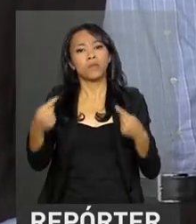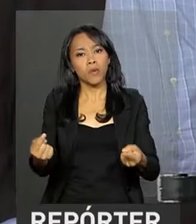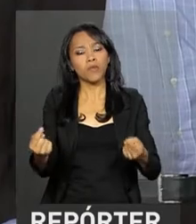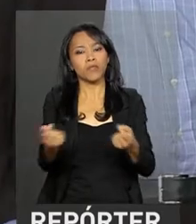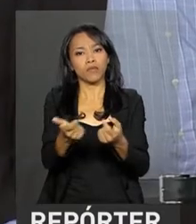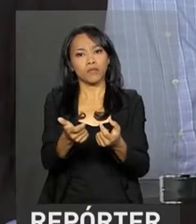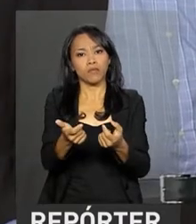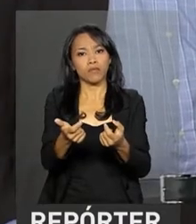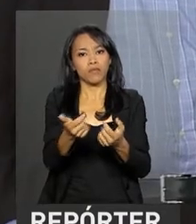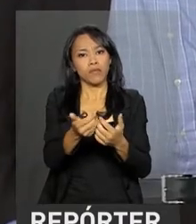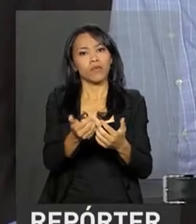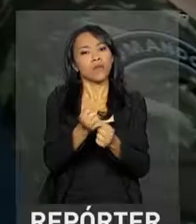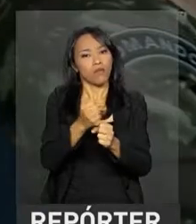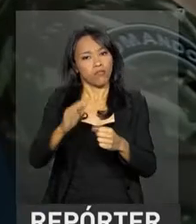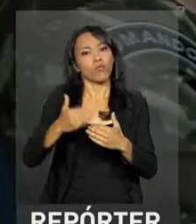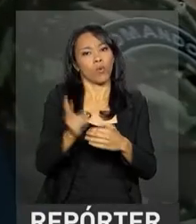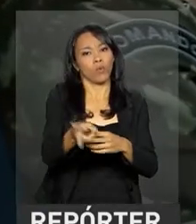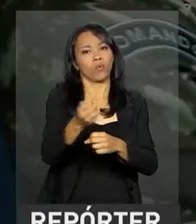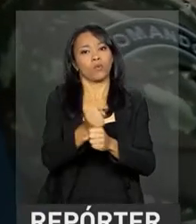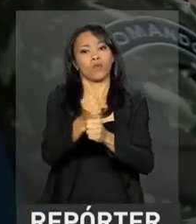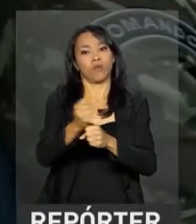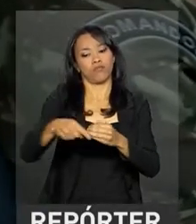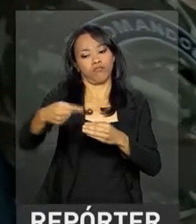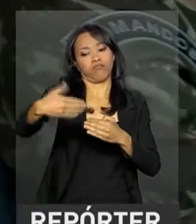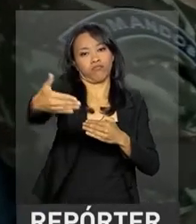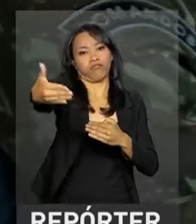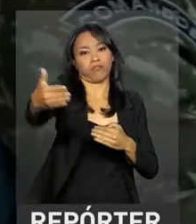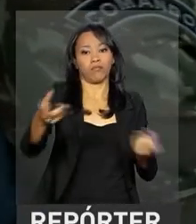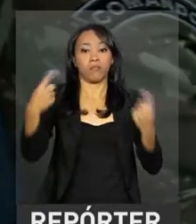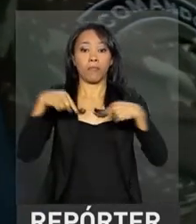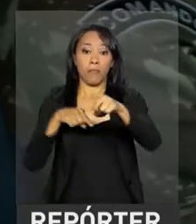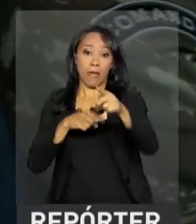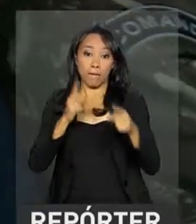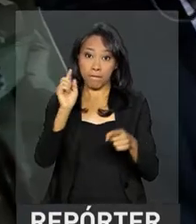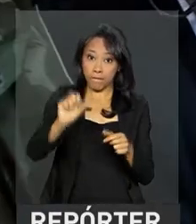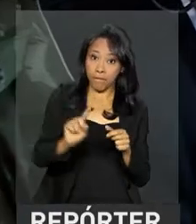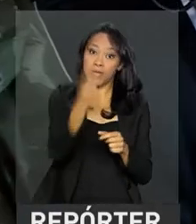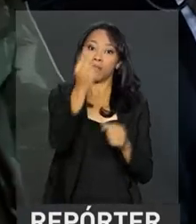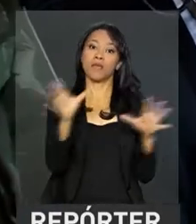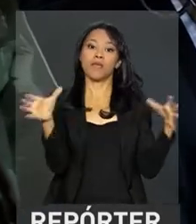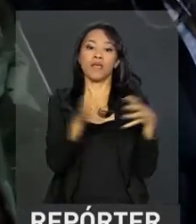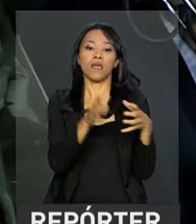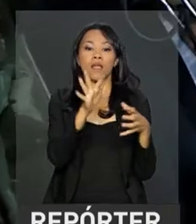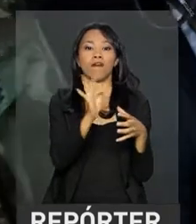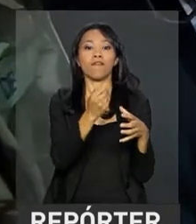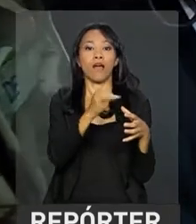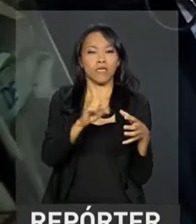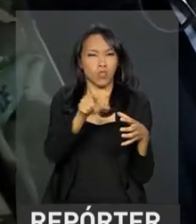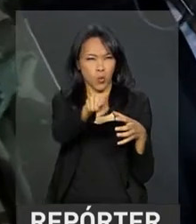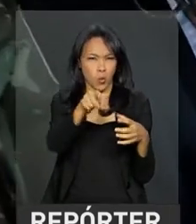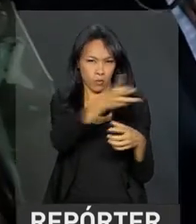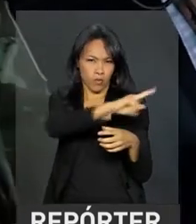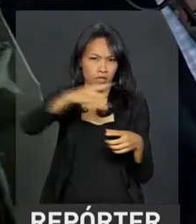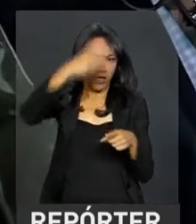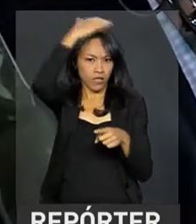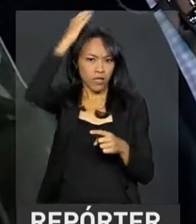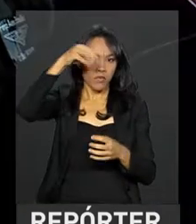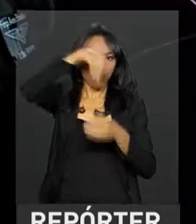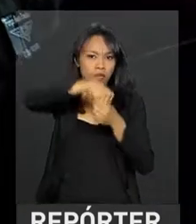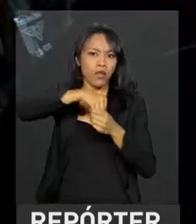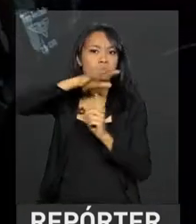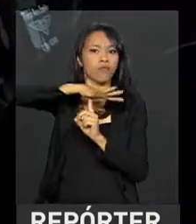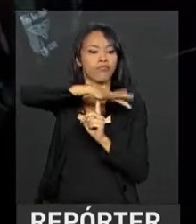seguintes. Para acompanhar de perto a primeira fase da operação, o presidente Michel Temer sobrevoou a região